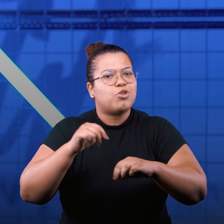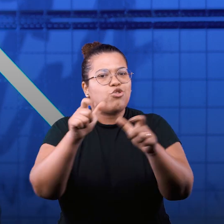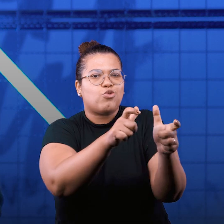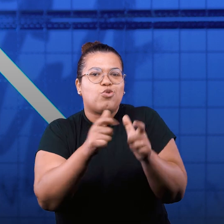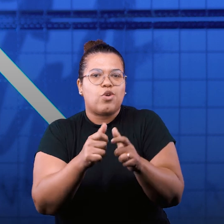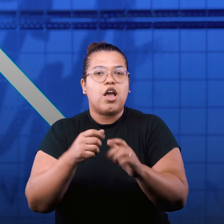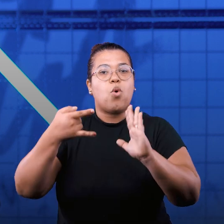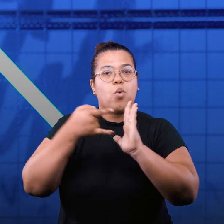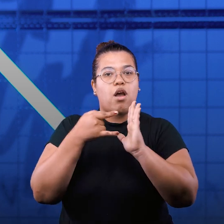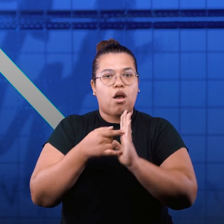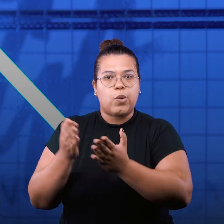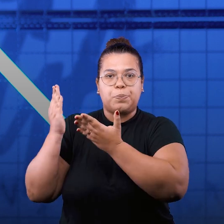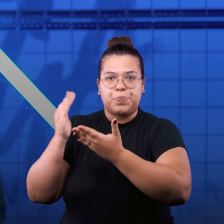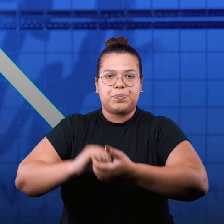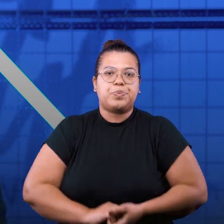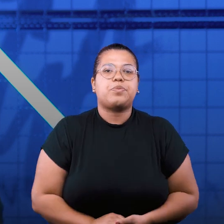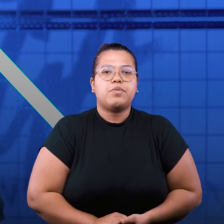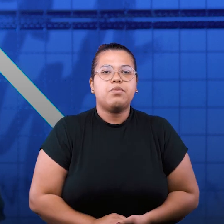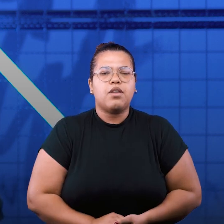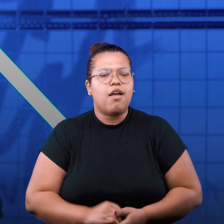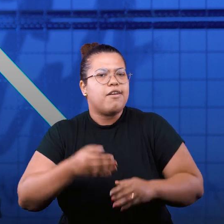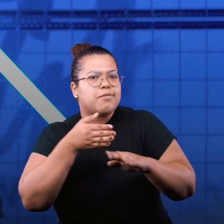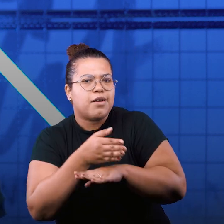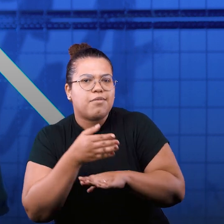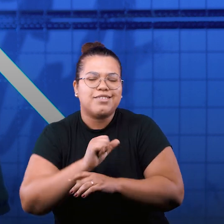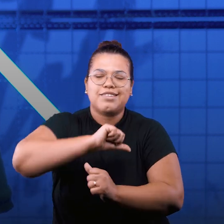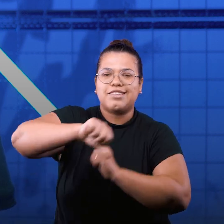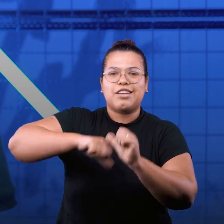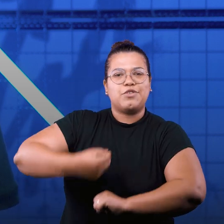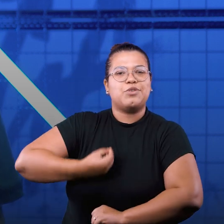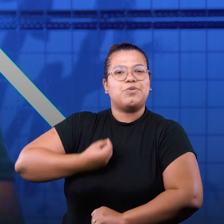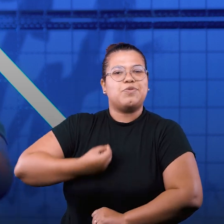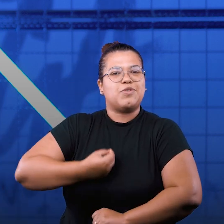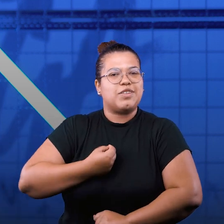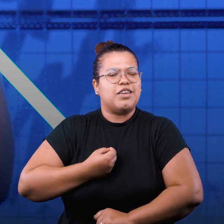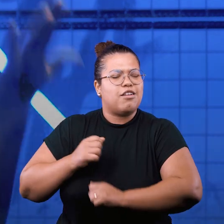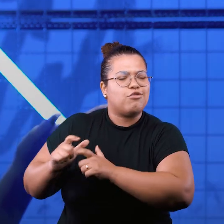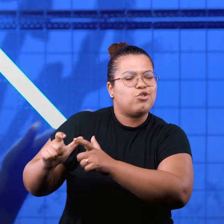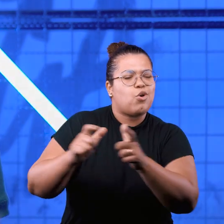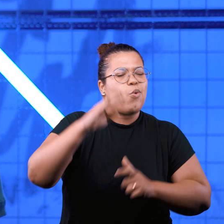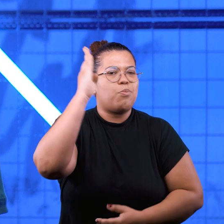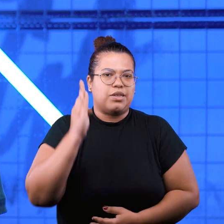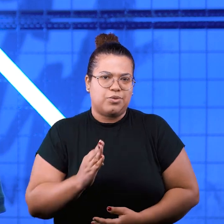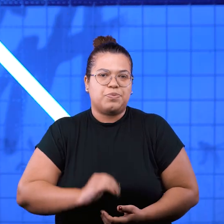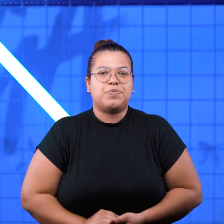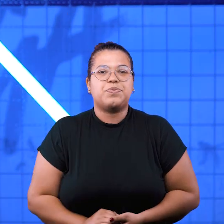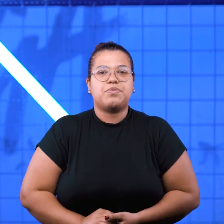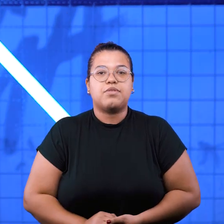nos campos usando a chave que está aparecendo na sua tela. participe dessas transformações de vidas em todo o país.